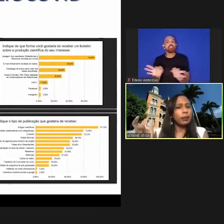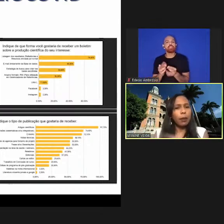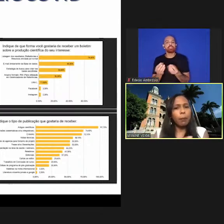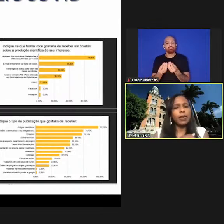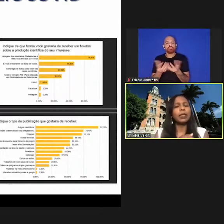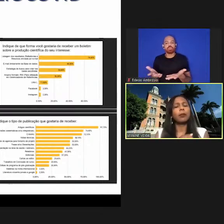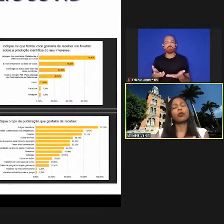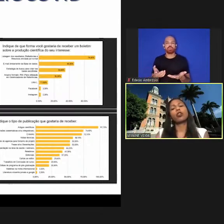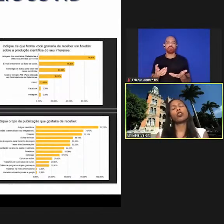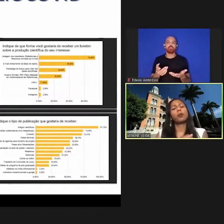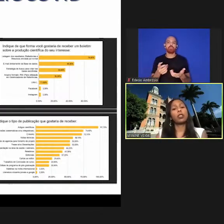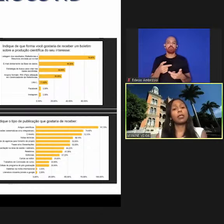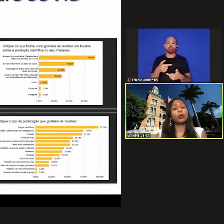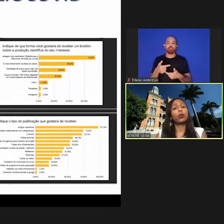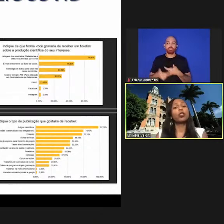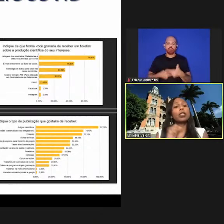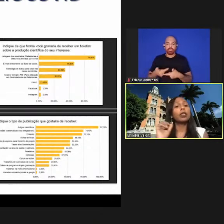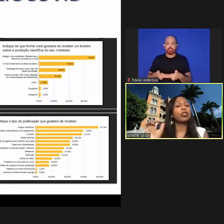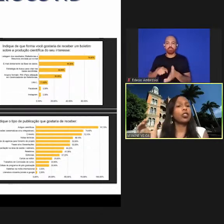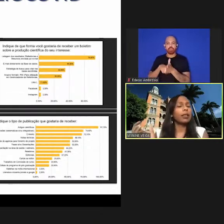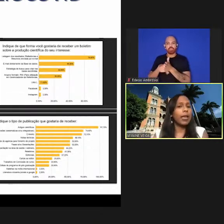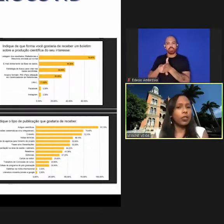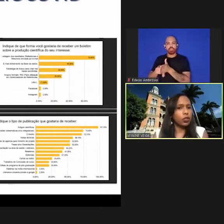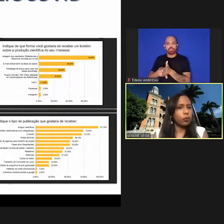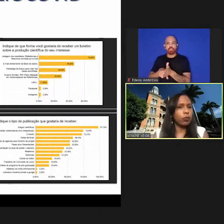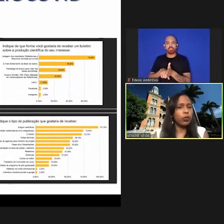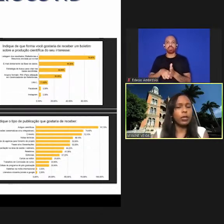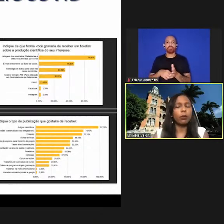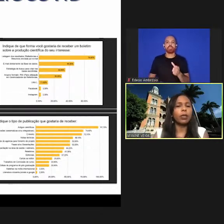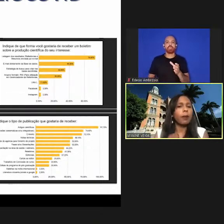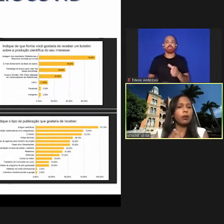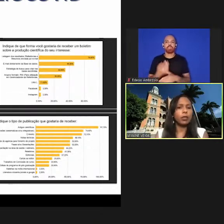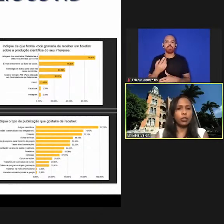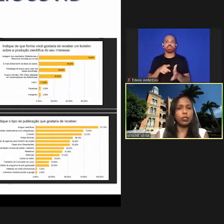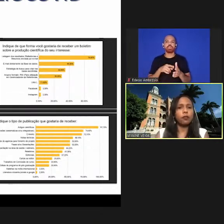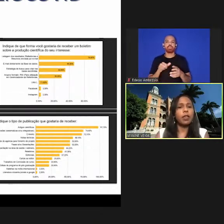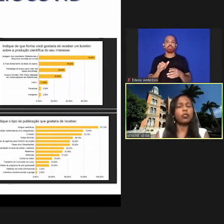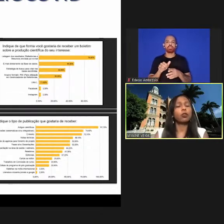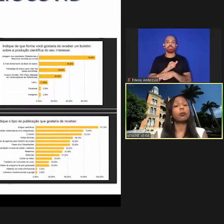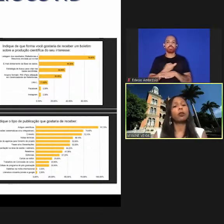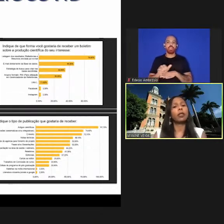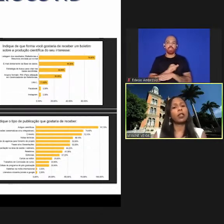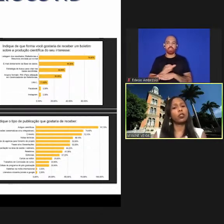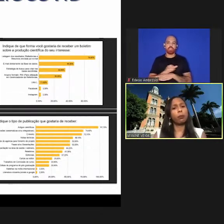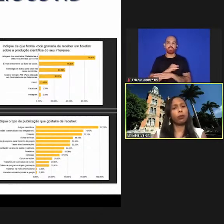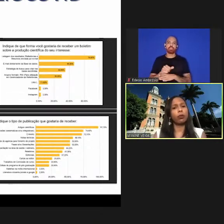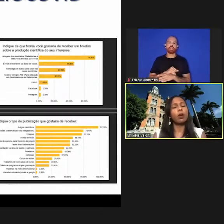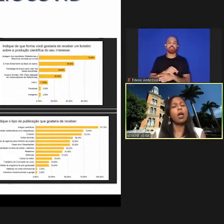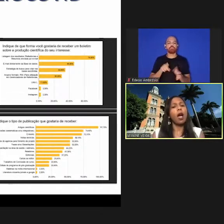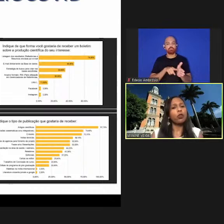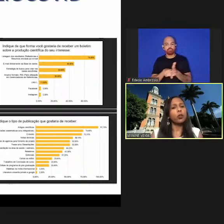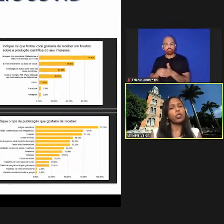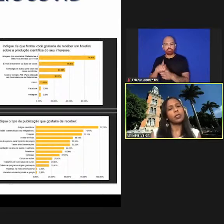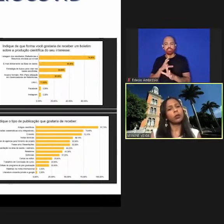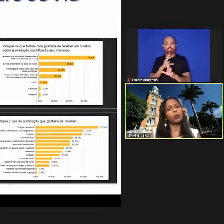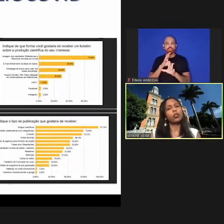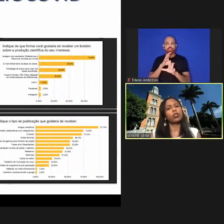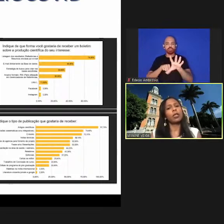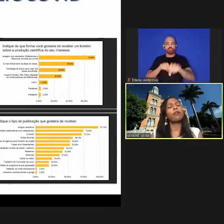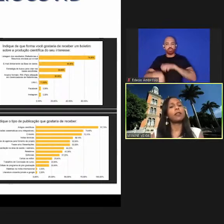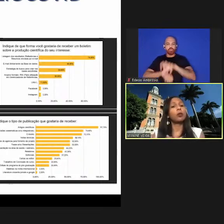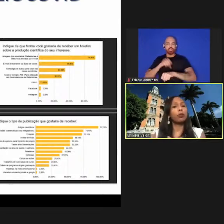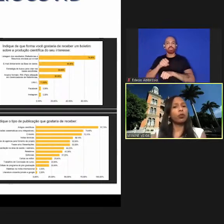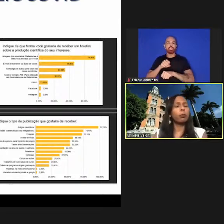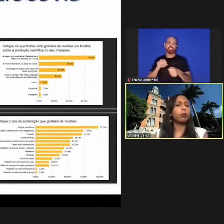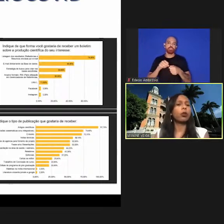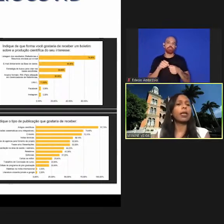trabalhada para os nossos pesquisadores criando estratégias de busca que é um trabalho que a gente faz nas bibliotecas de apoio aos pesquisadores